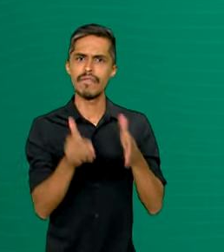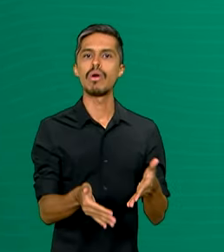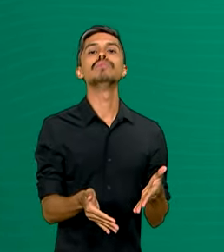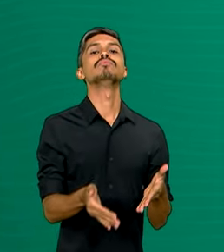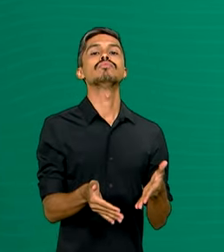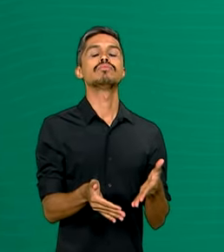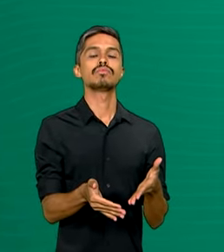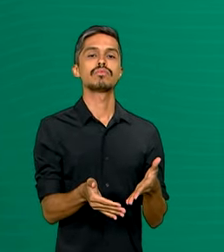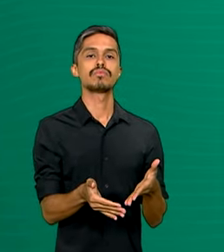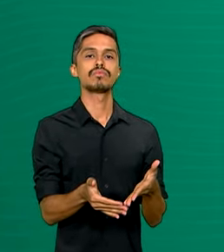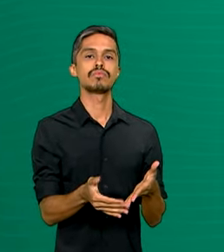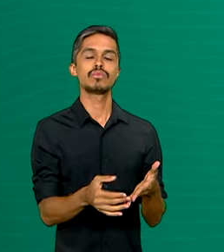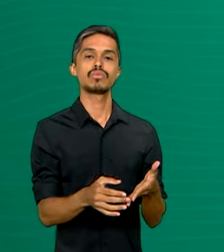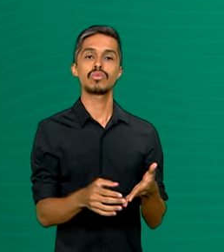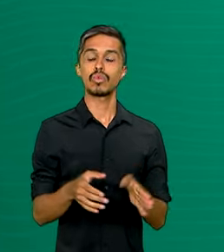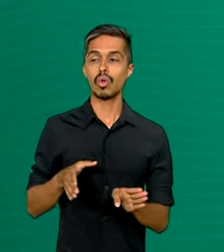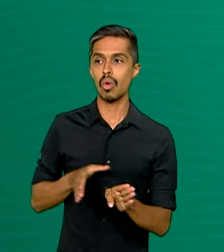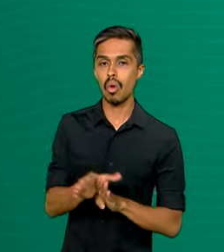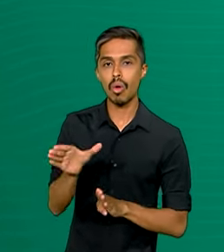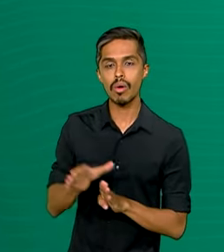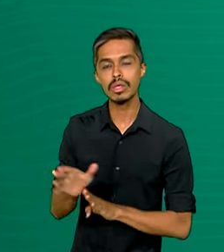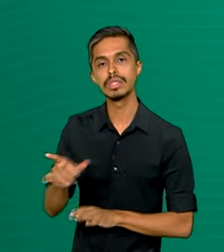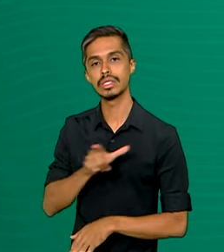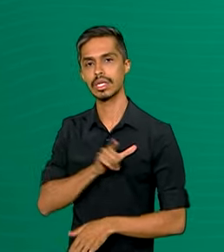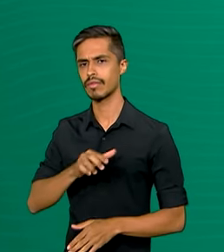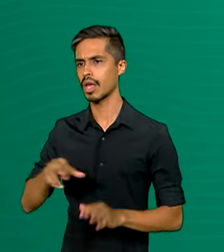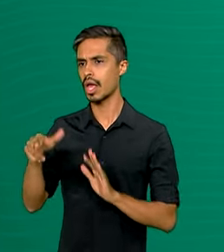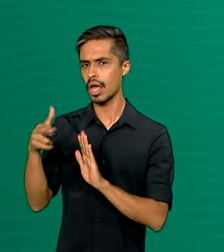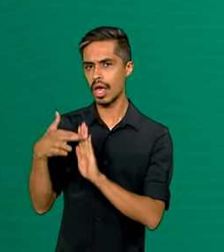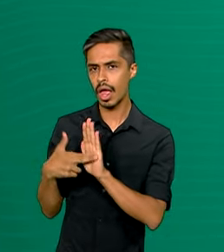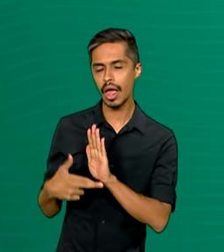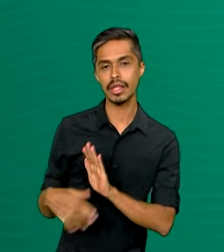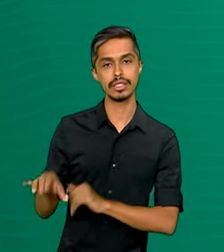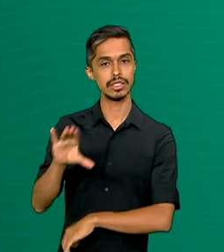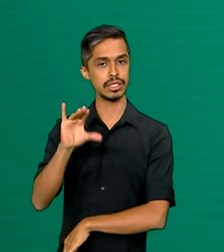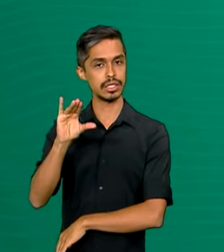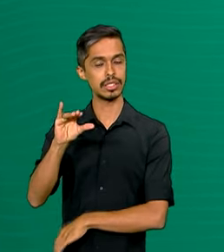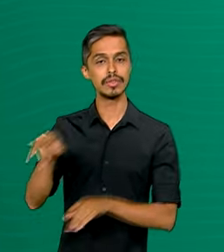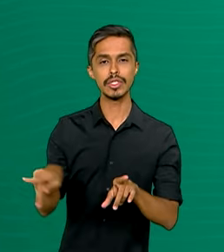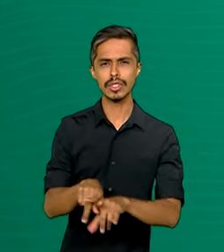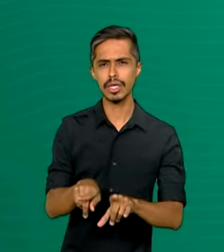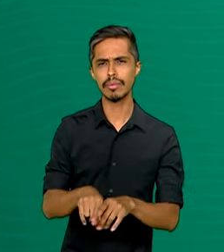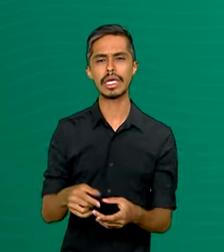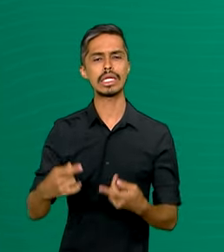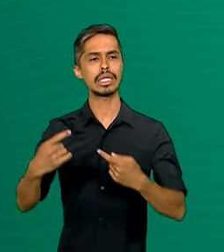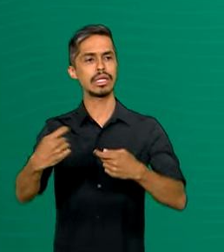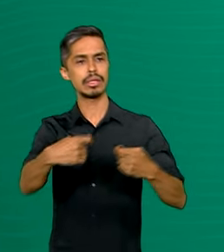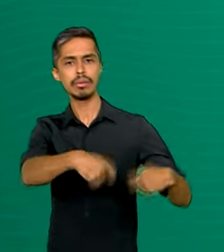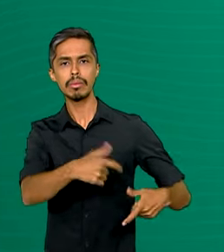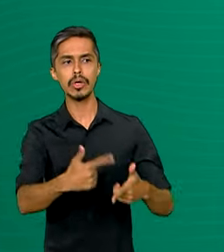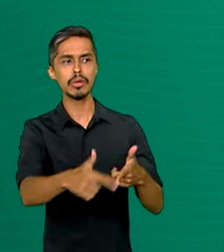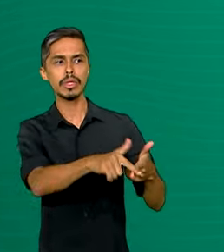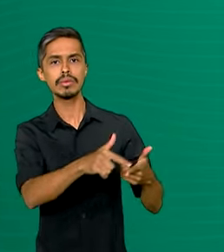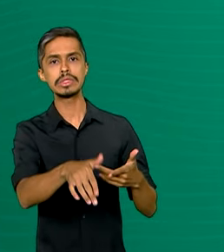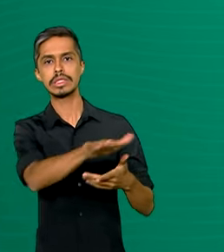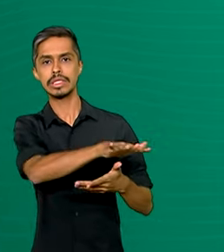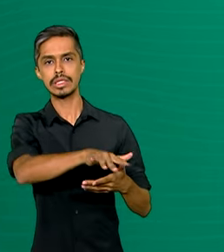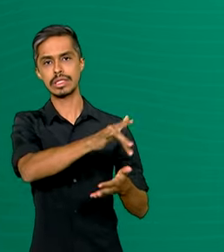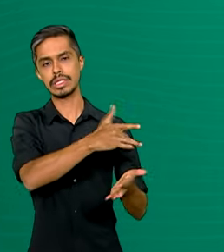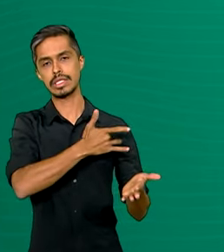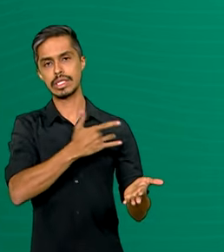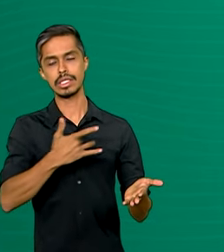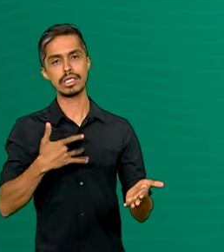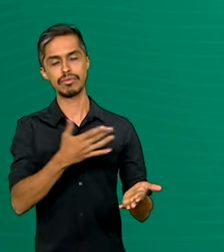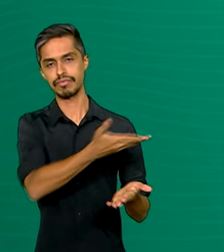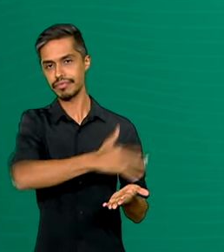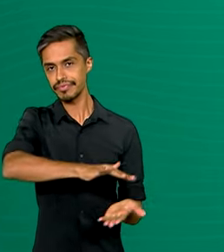orientada pelos princípios científicos, pelas necessidades de saúde pública. Por essa razão, o